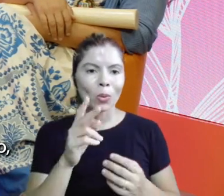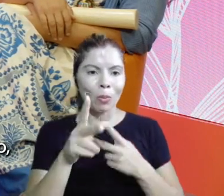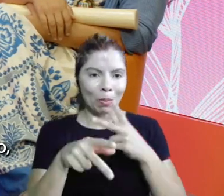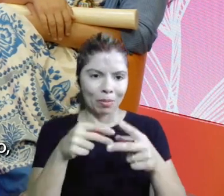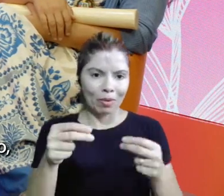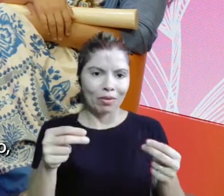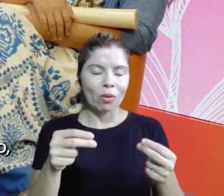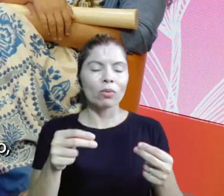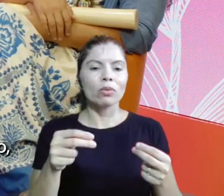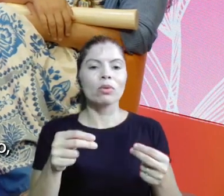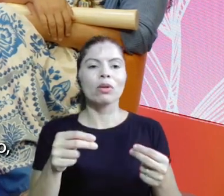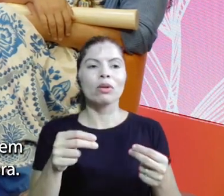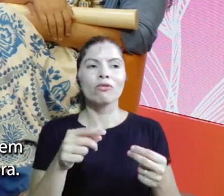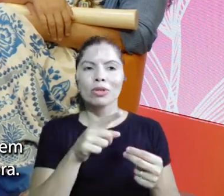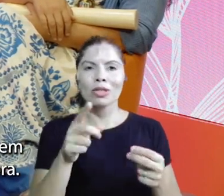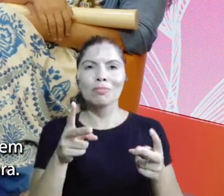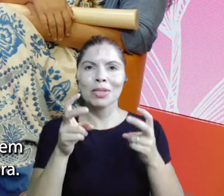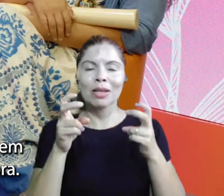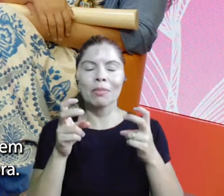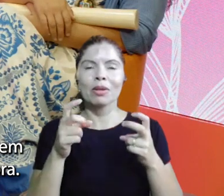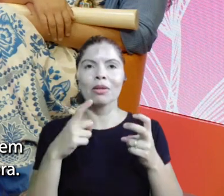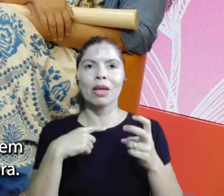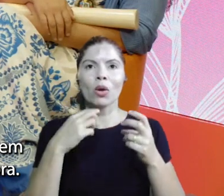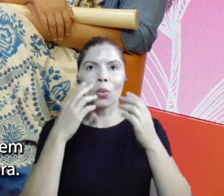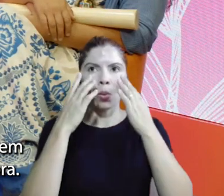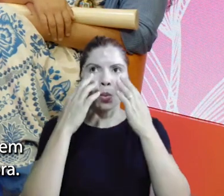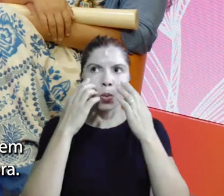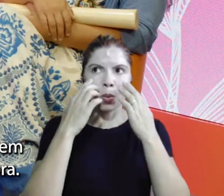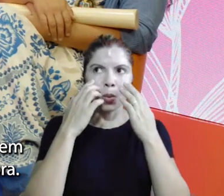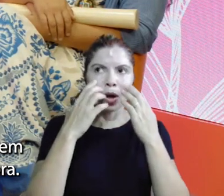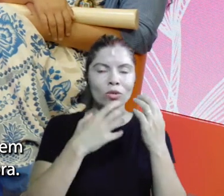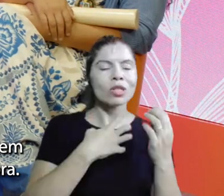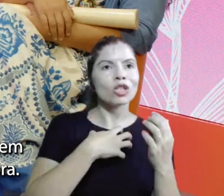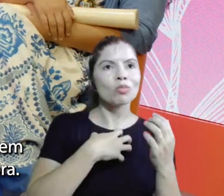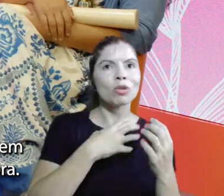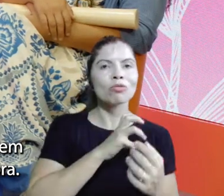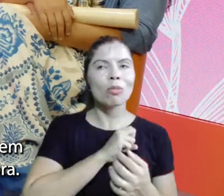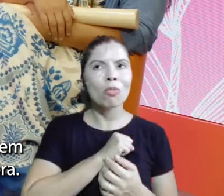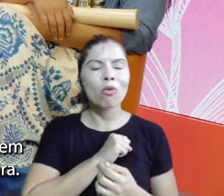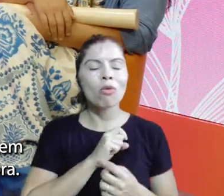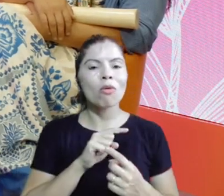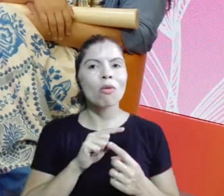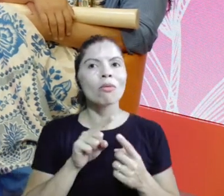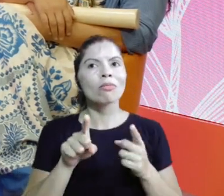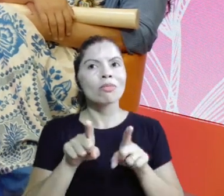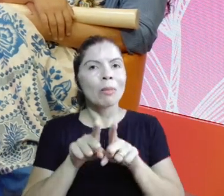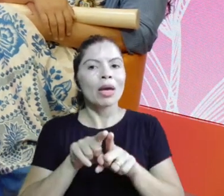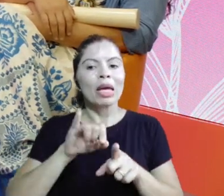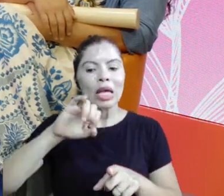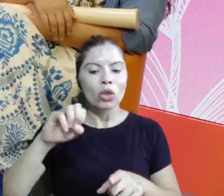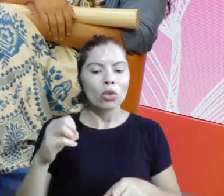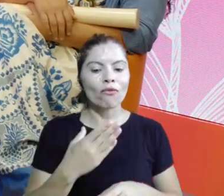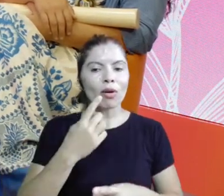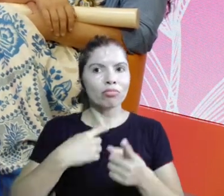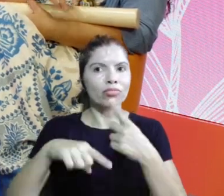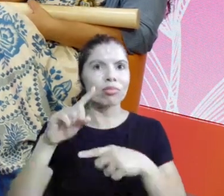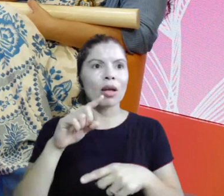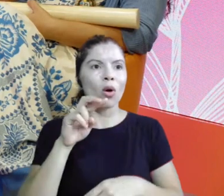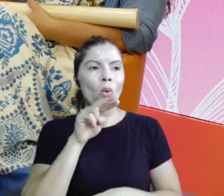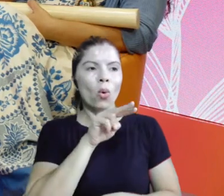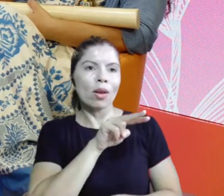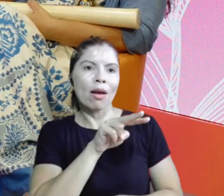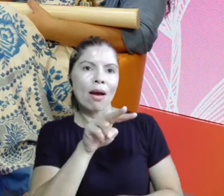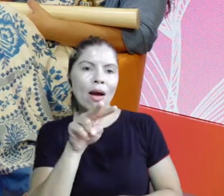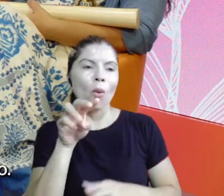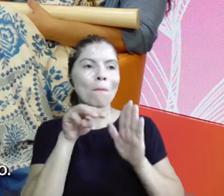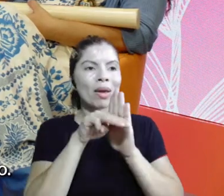trajetória das três, tem essa questão do brilho no olho e tem o fato de ser uma coisa muito inovadora. Assim, não é, é diferente. É olhar